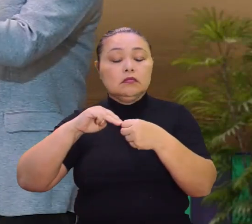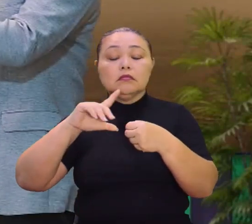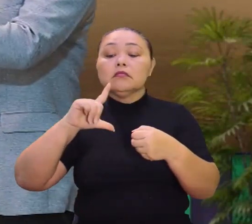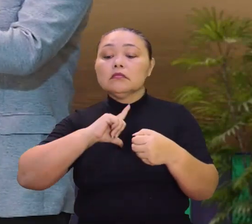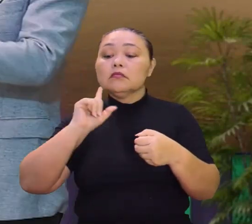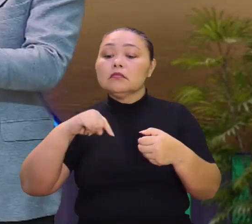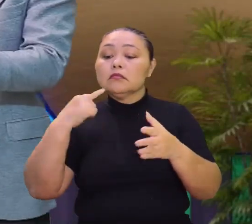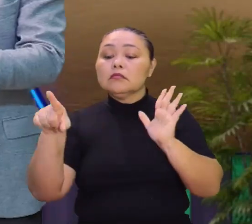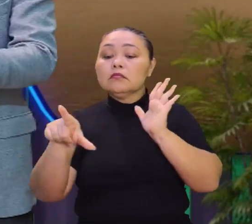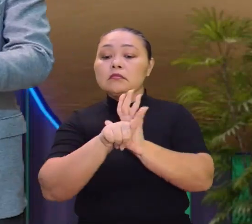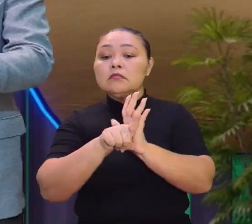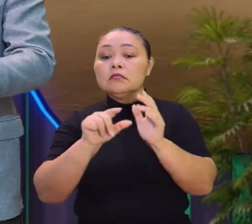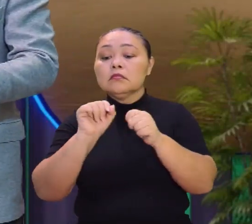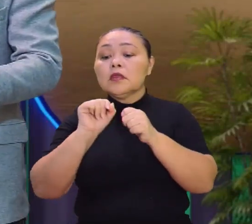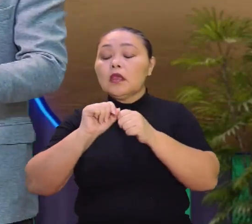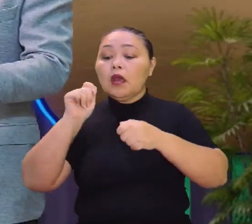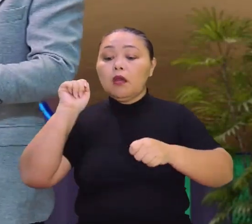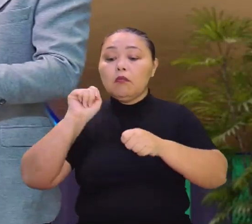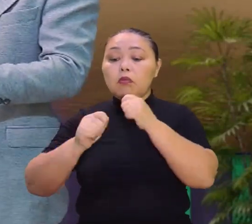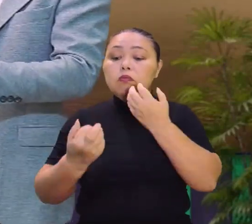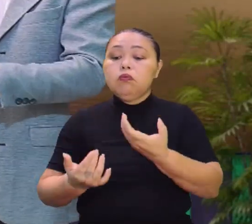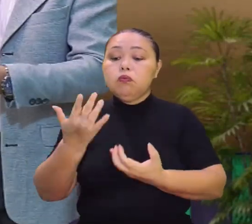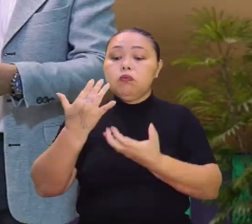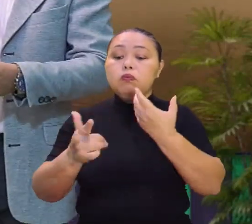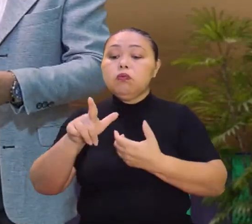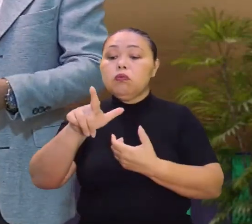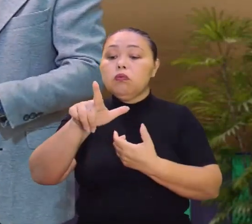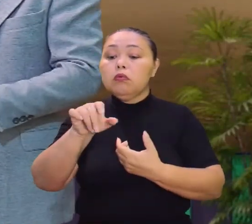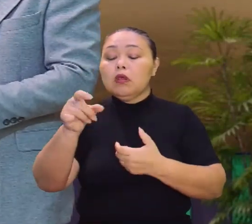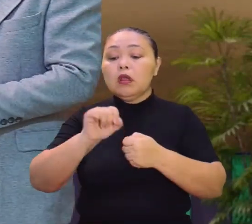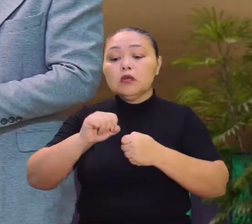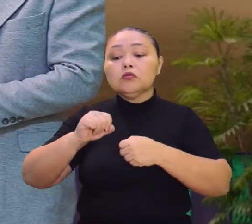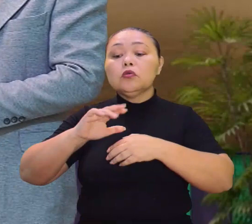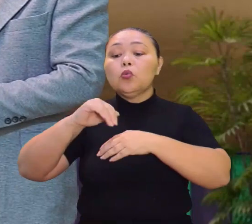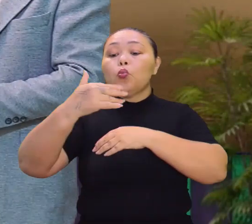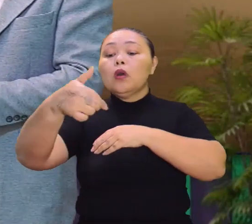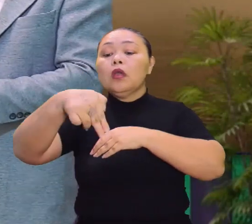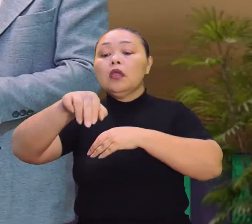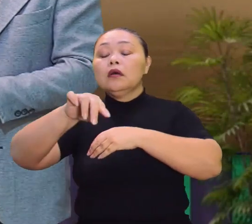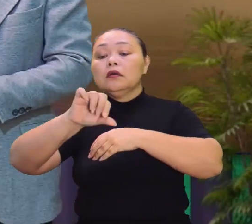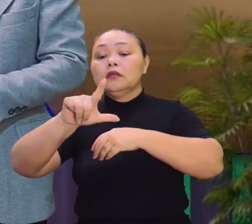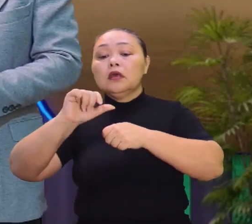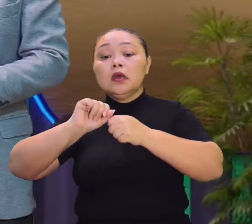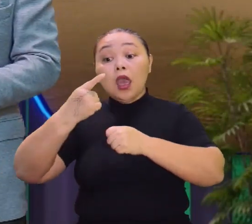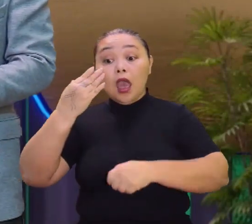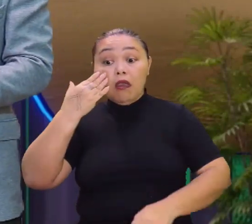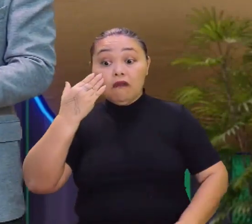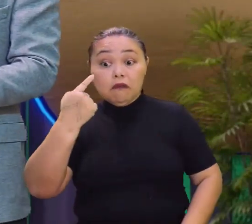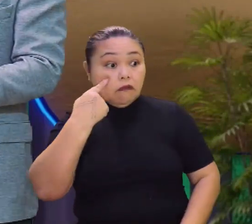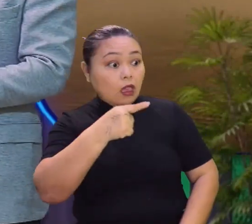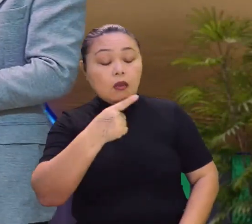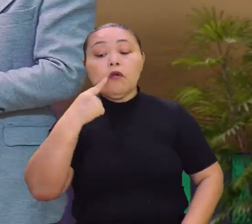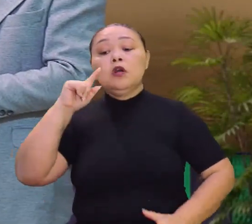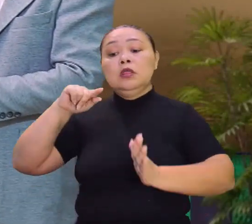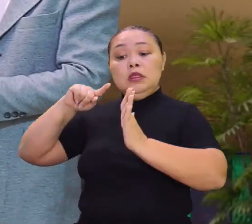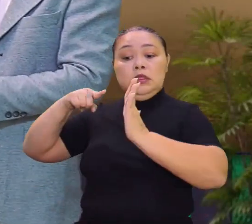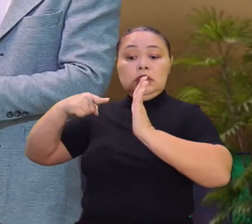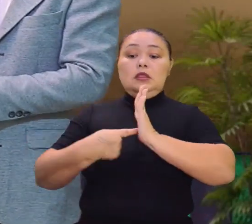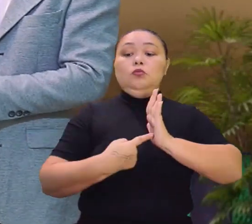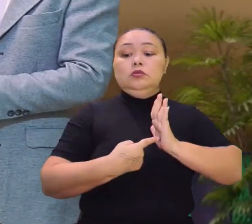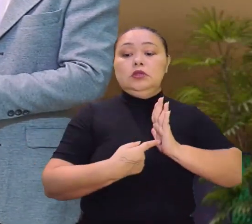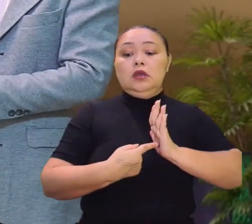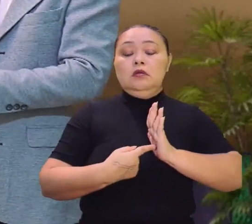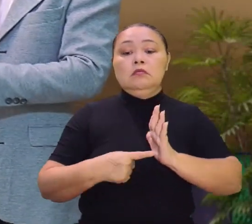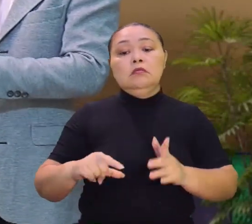temos lei que diz que é proibido queimar lixo no seu quintal. E se vê queimando é para denunciar. Denunciar.